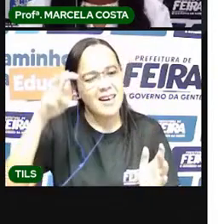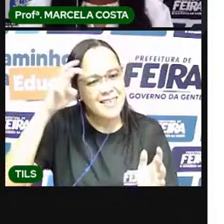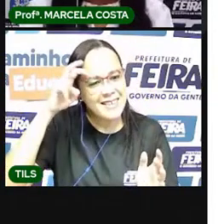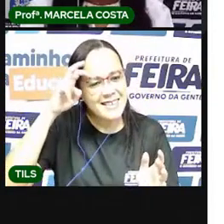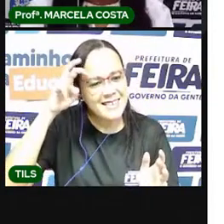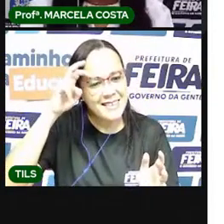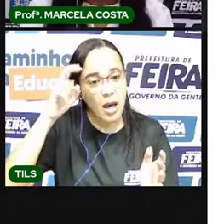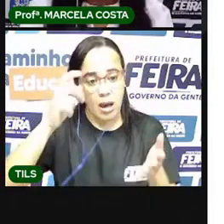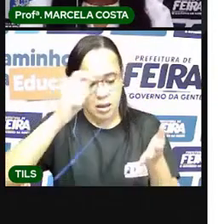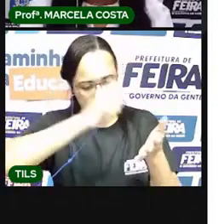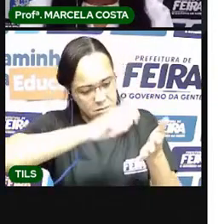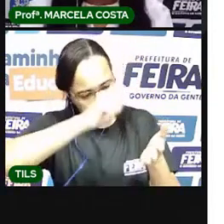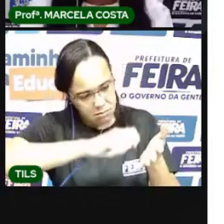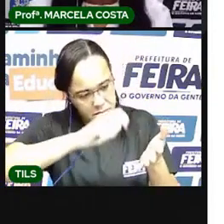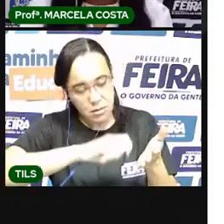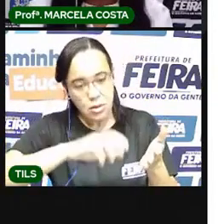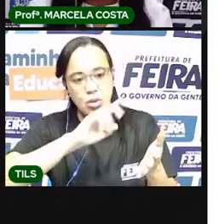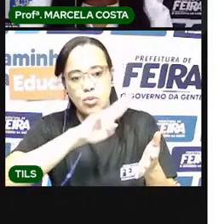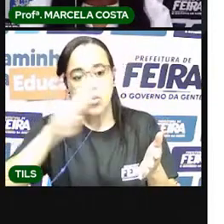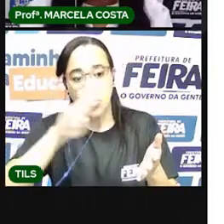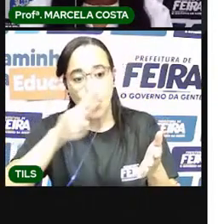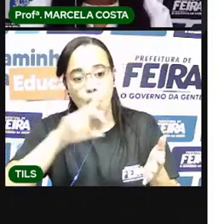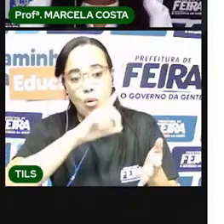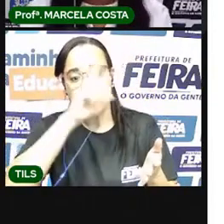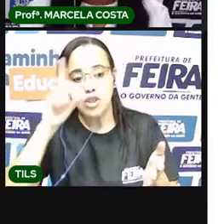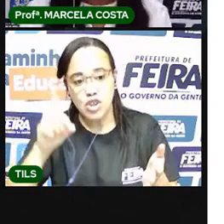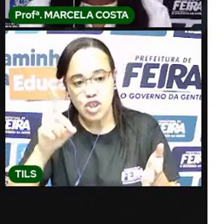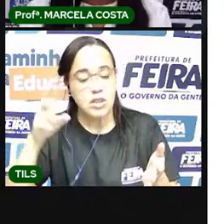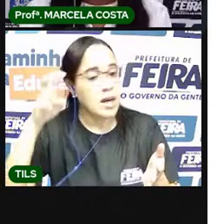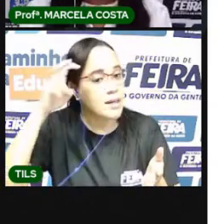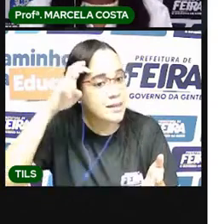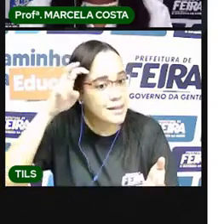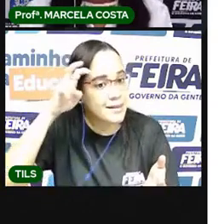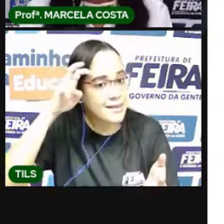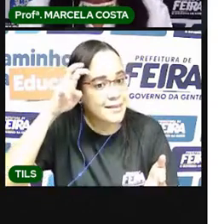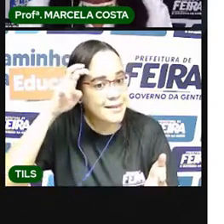nome desse dia Quinta-feira